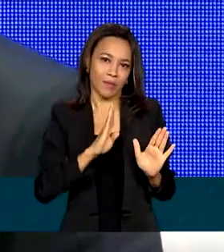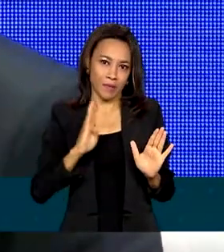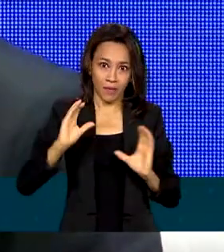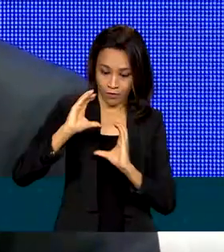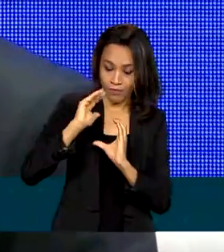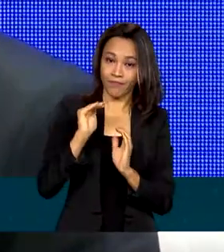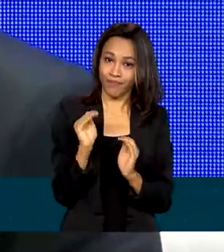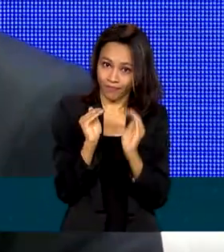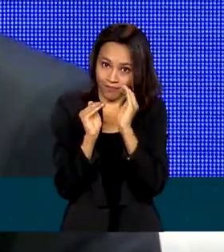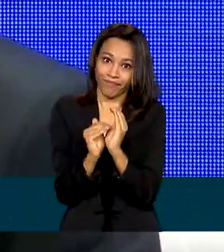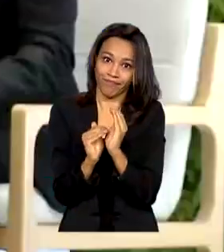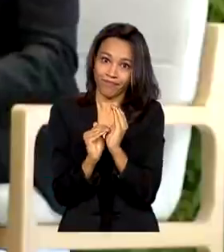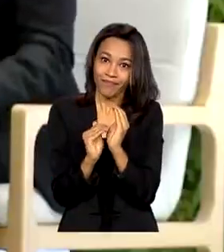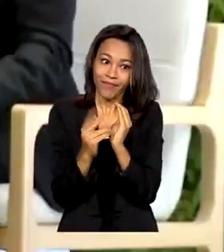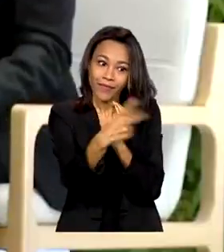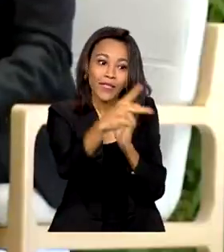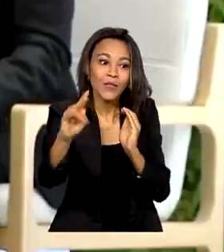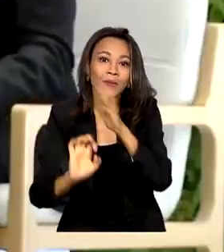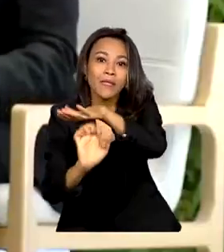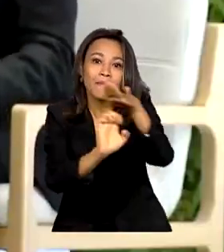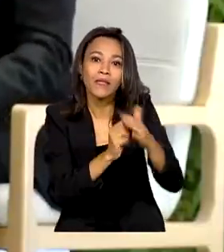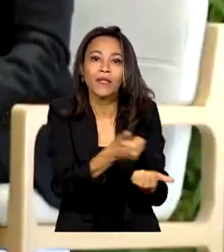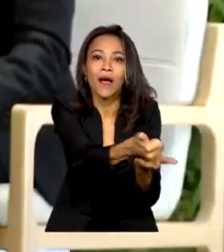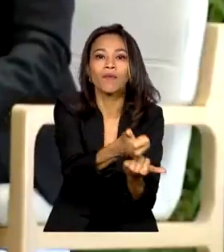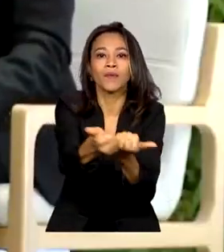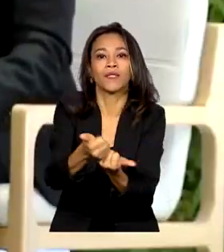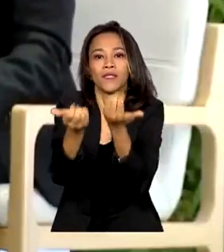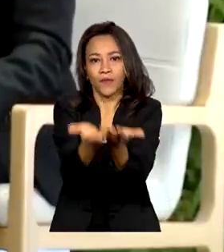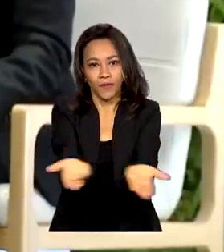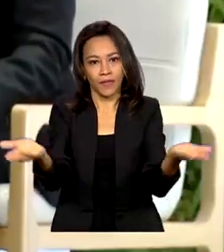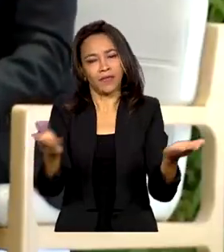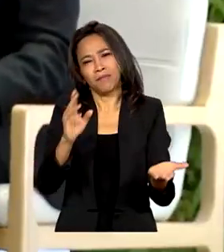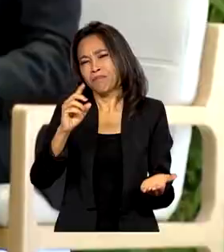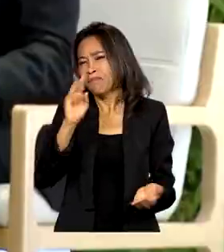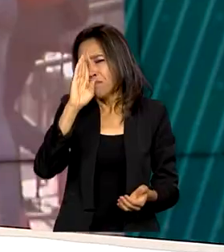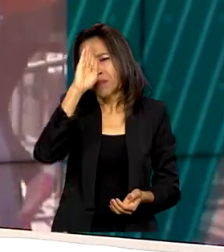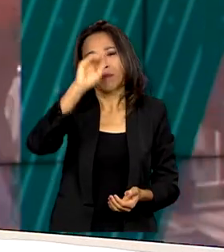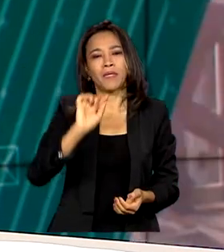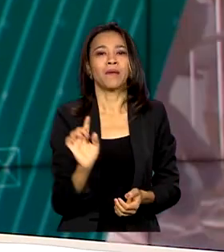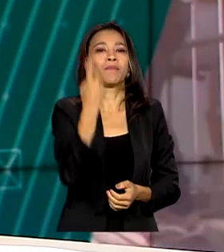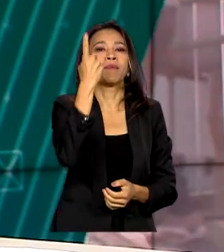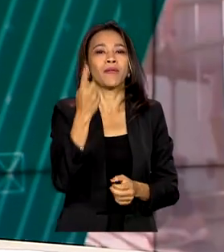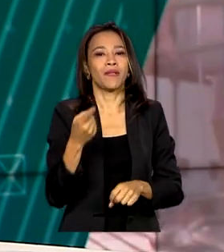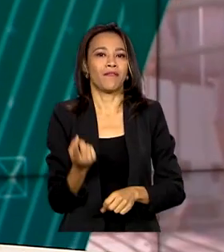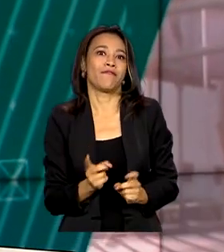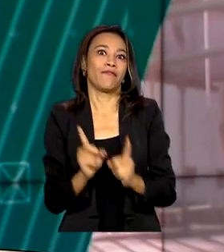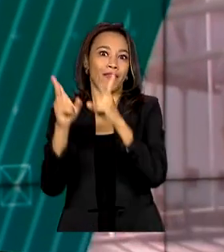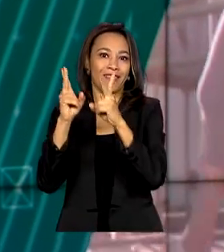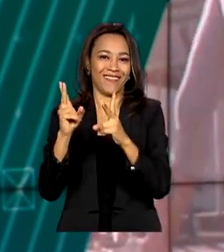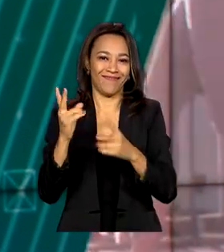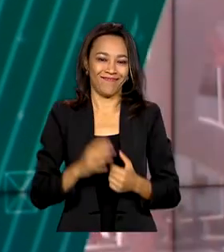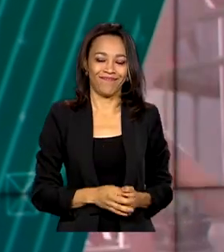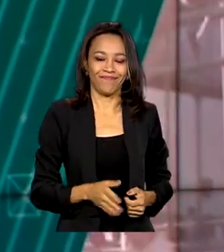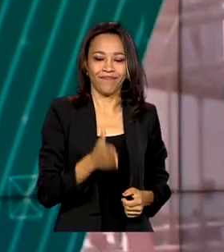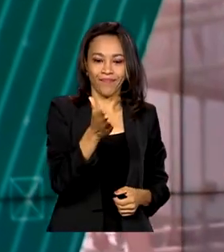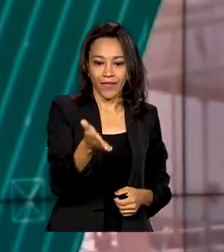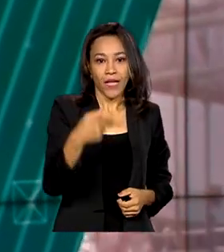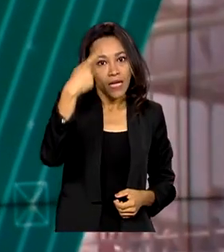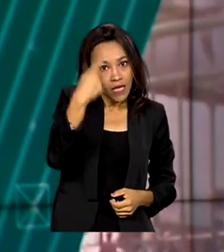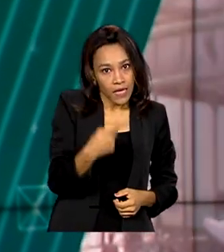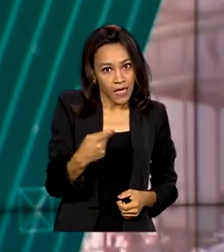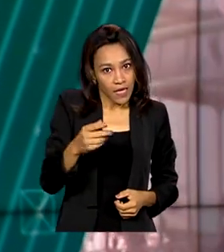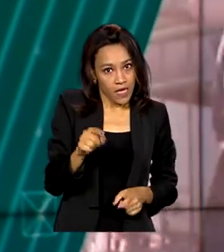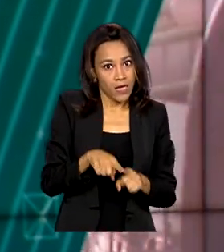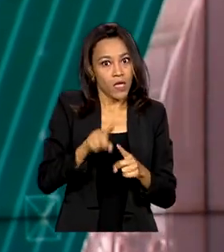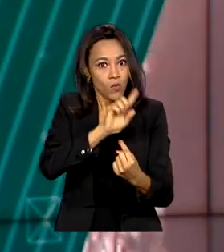relevante nas empresas de vocês em todos os momentos, inclusive na primeira exportação. E o mercado externo também